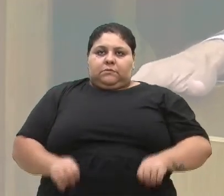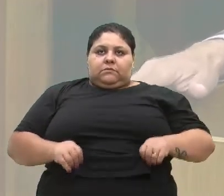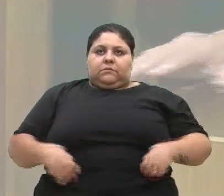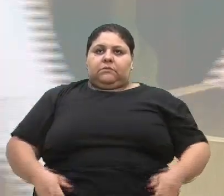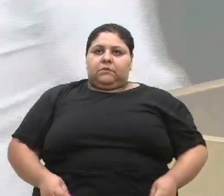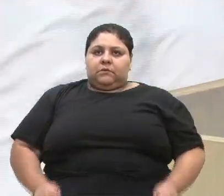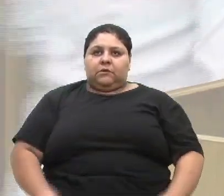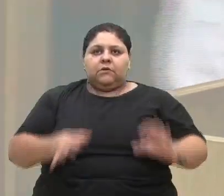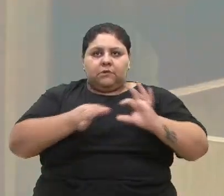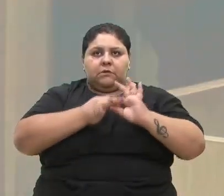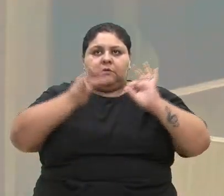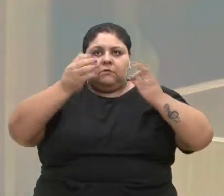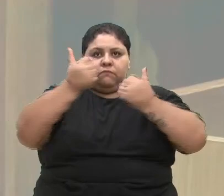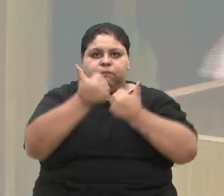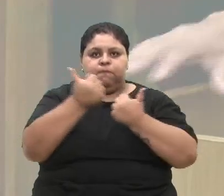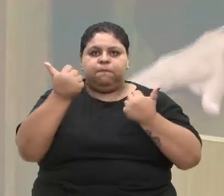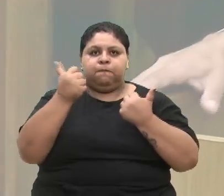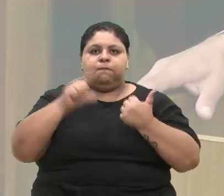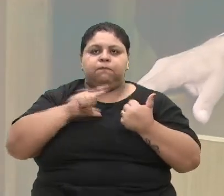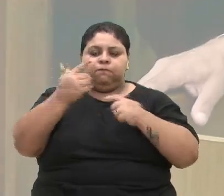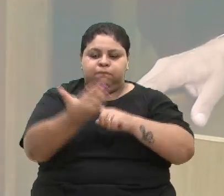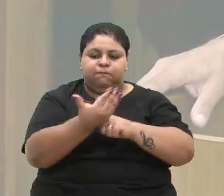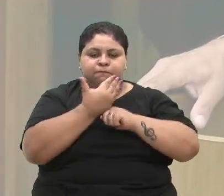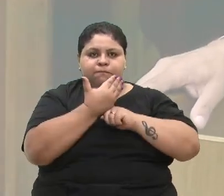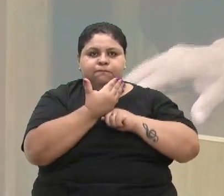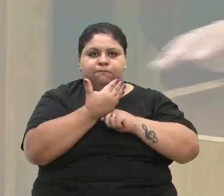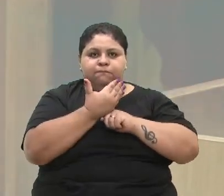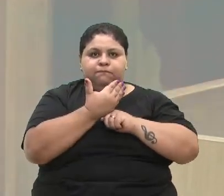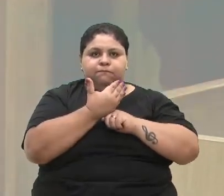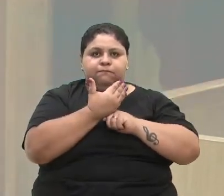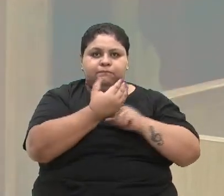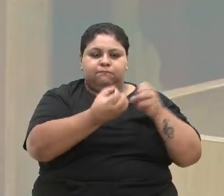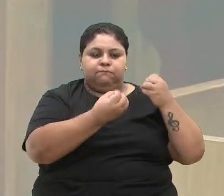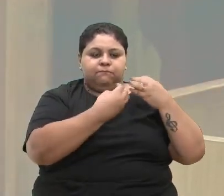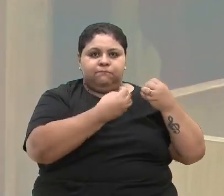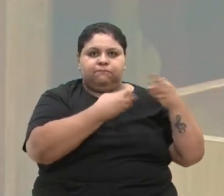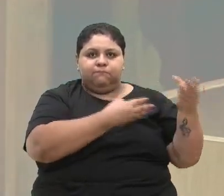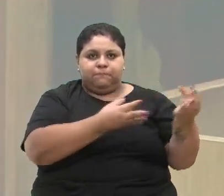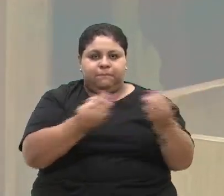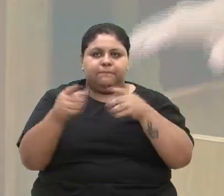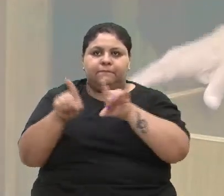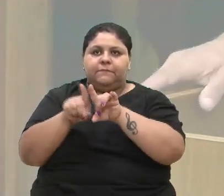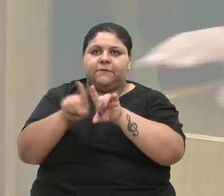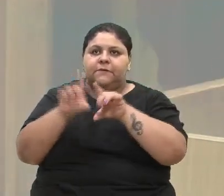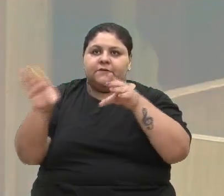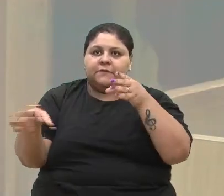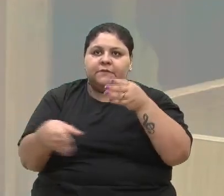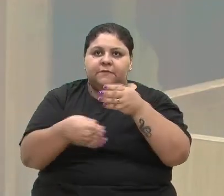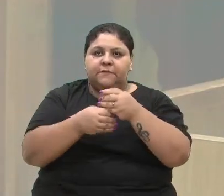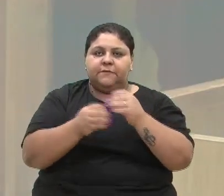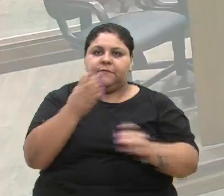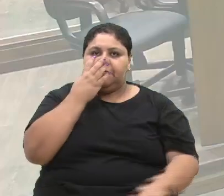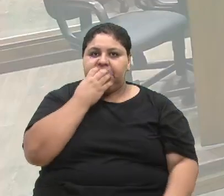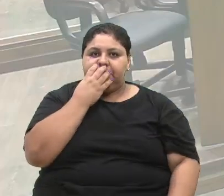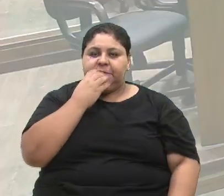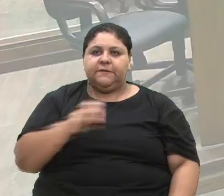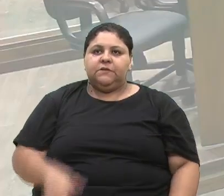assessores aí prontamente, que têm me ajudado muito, têm colaborado muito. Sua parte, vereador Camiles, por favor.